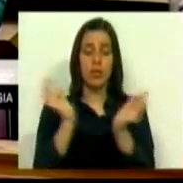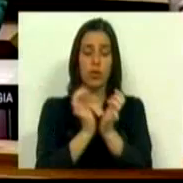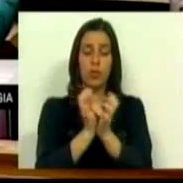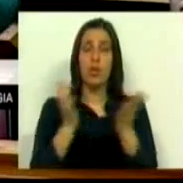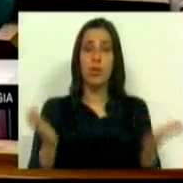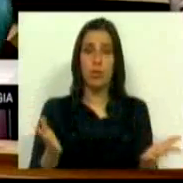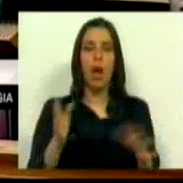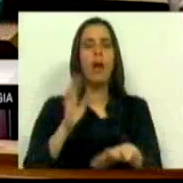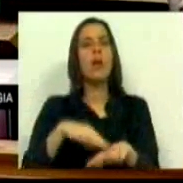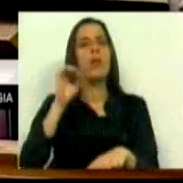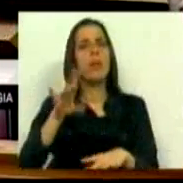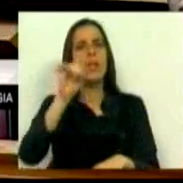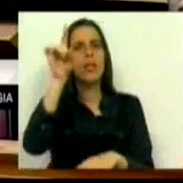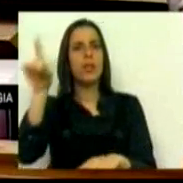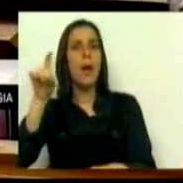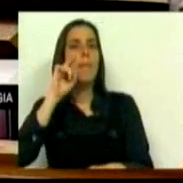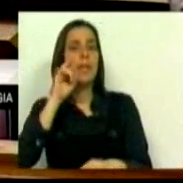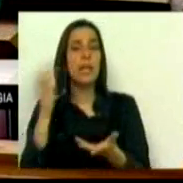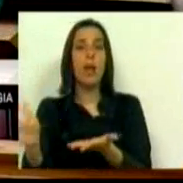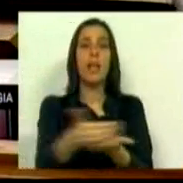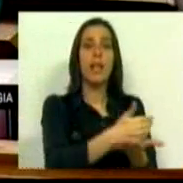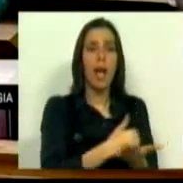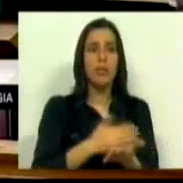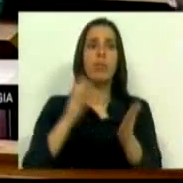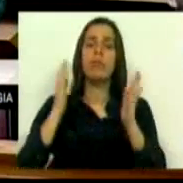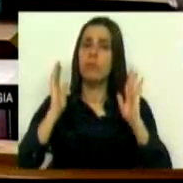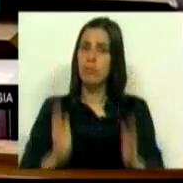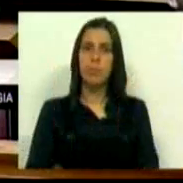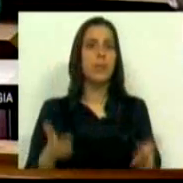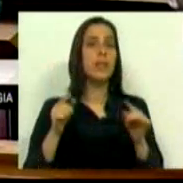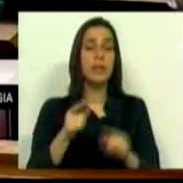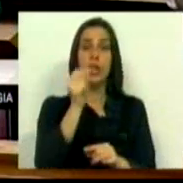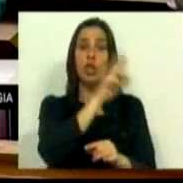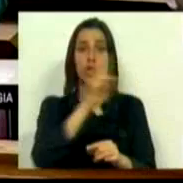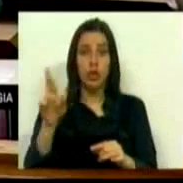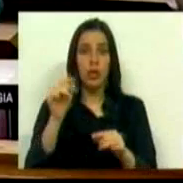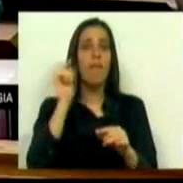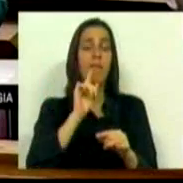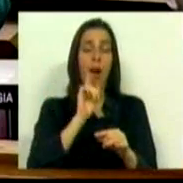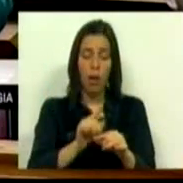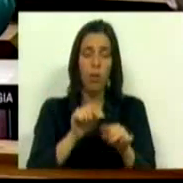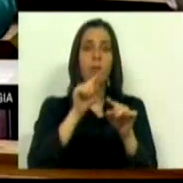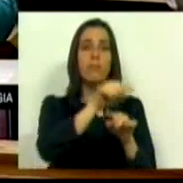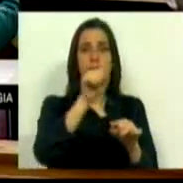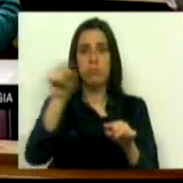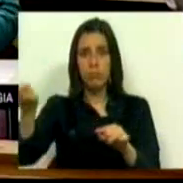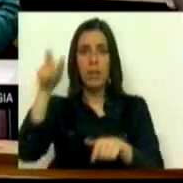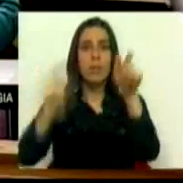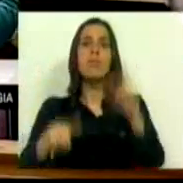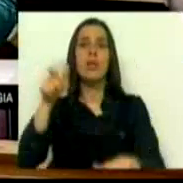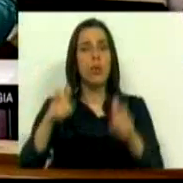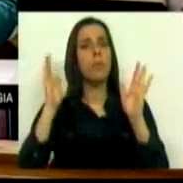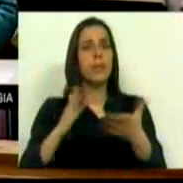social e por causa também das questões de proteção de dados têm que pôr estas tarifas a chegar aos